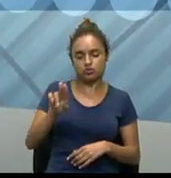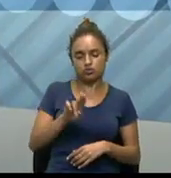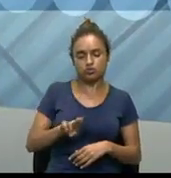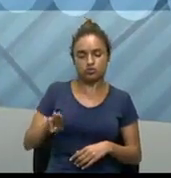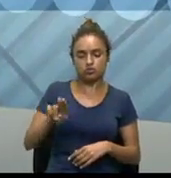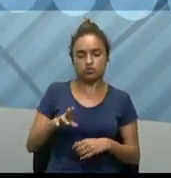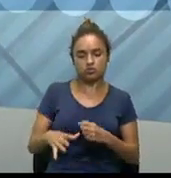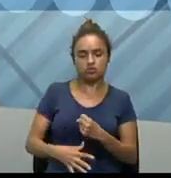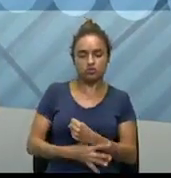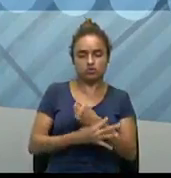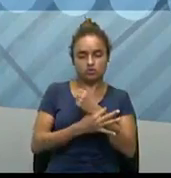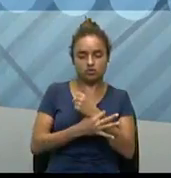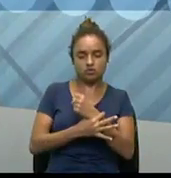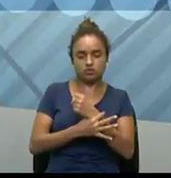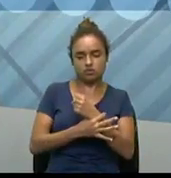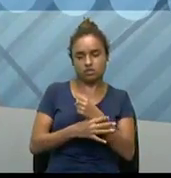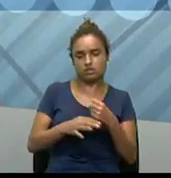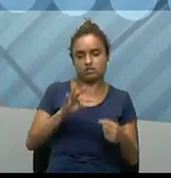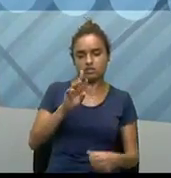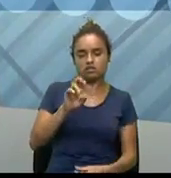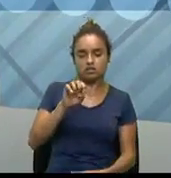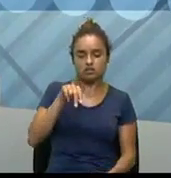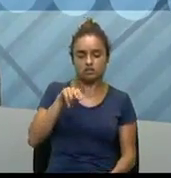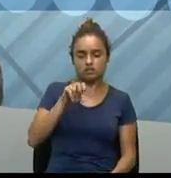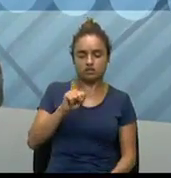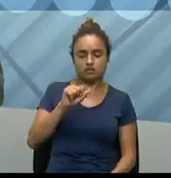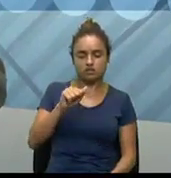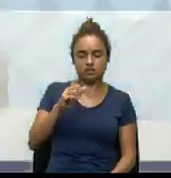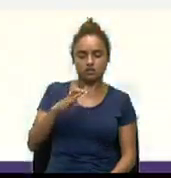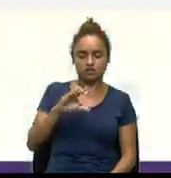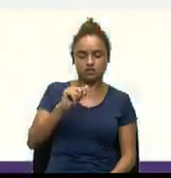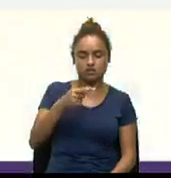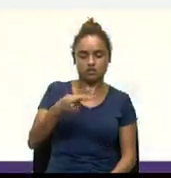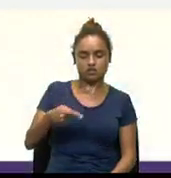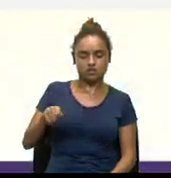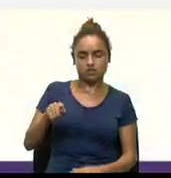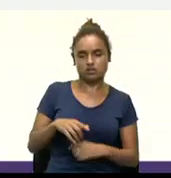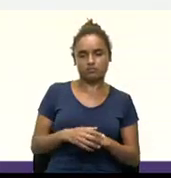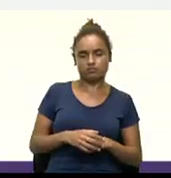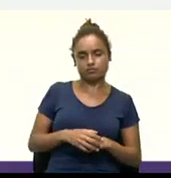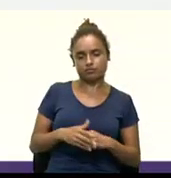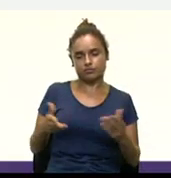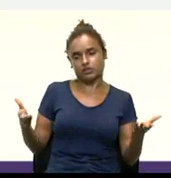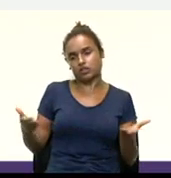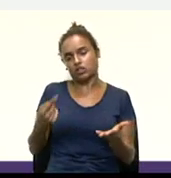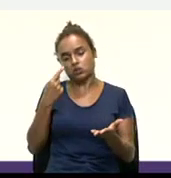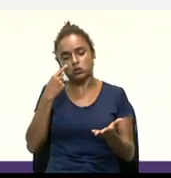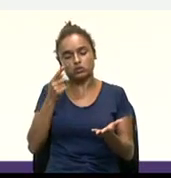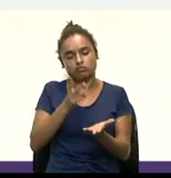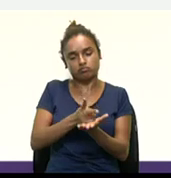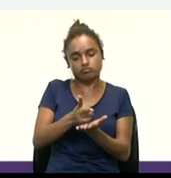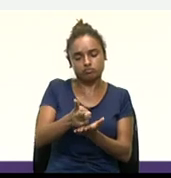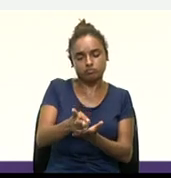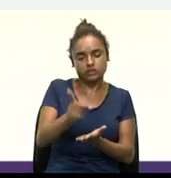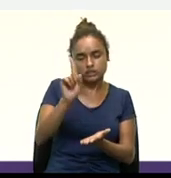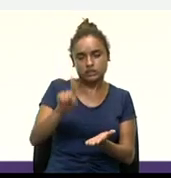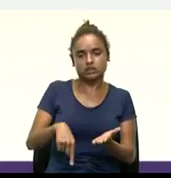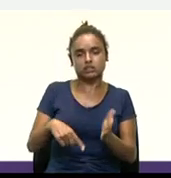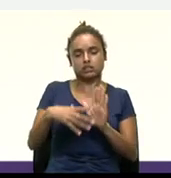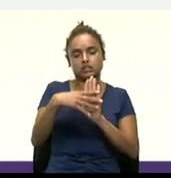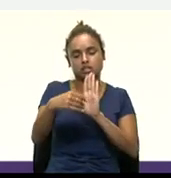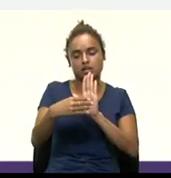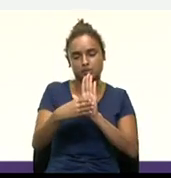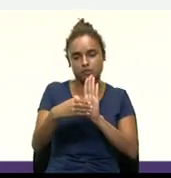segurança da transação. E, seguindo ali, então, o sistema